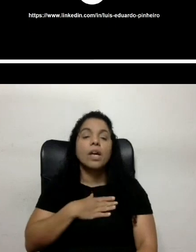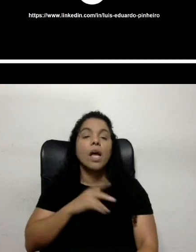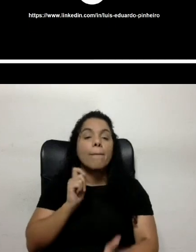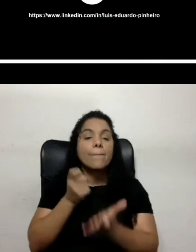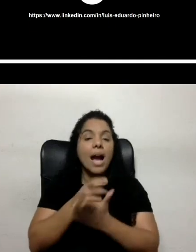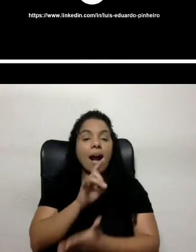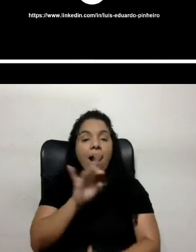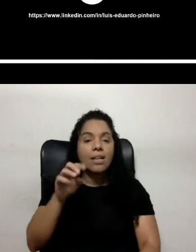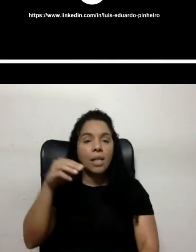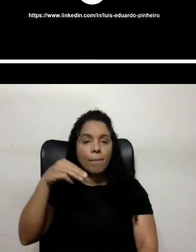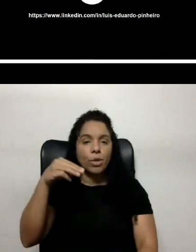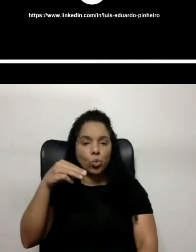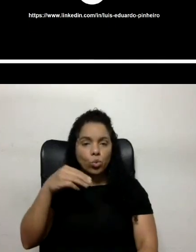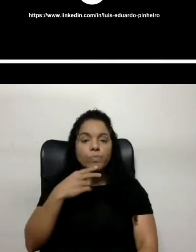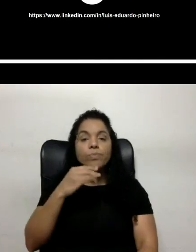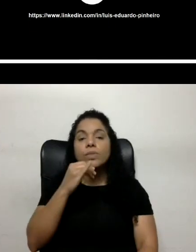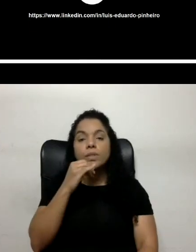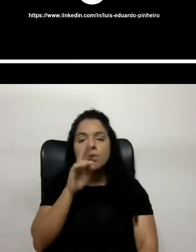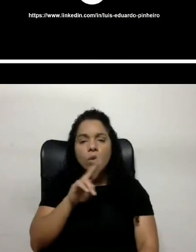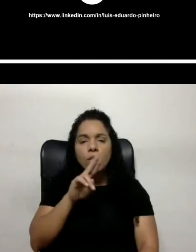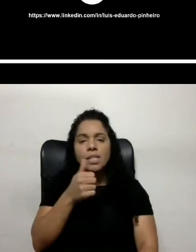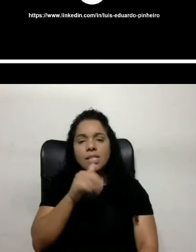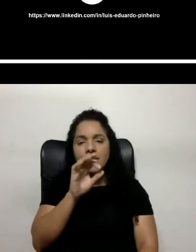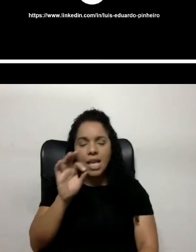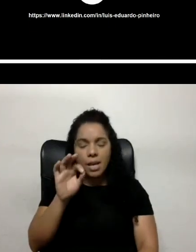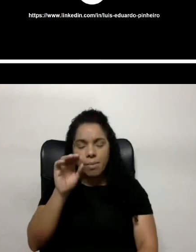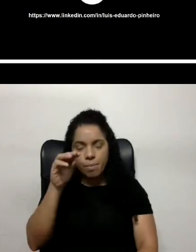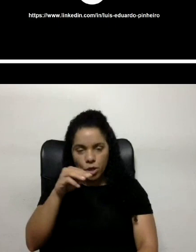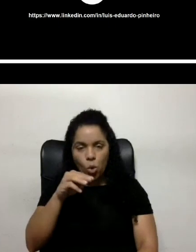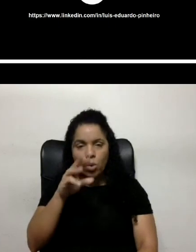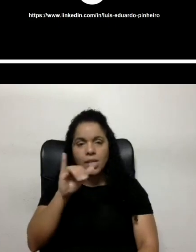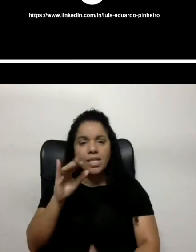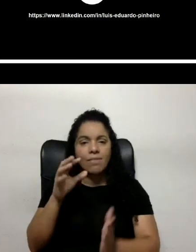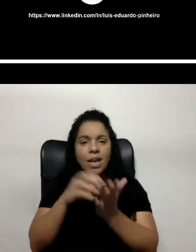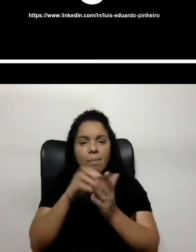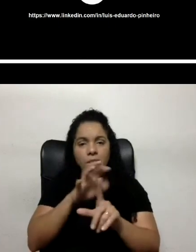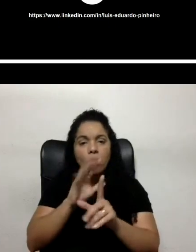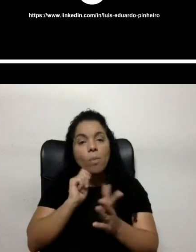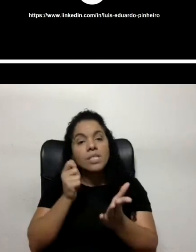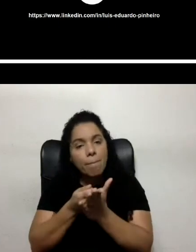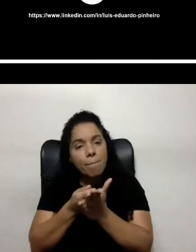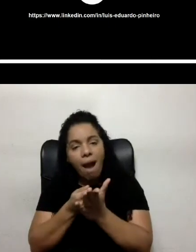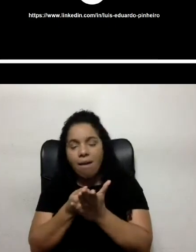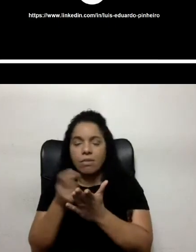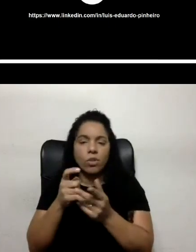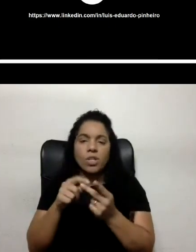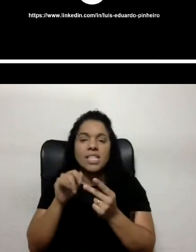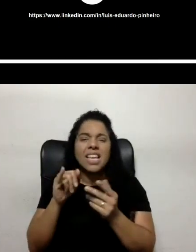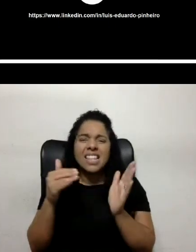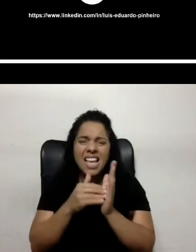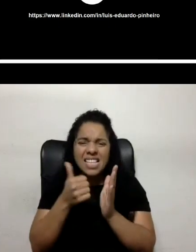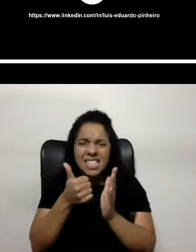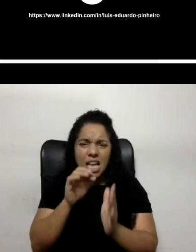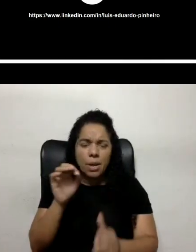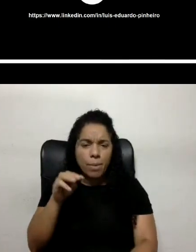por minuto, então, você vai utilizar ele 100 minutos, aí ele vai em uma plataforma, você paga X. Se não me engano, até 100 minutos